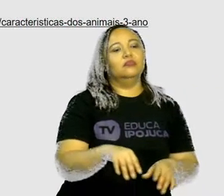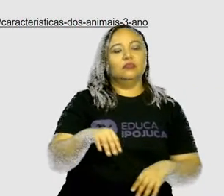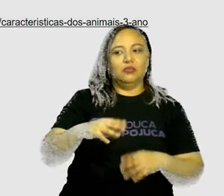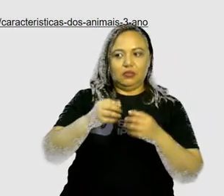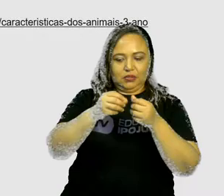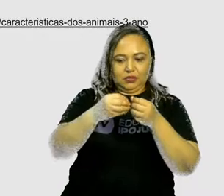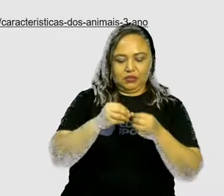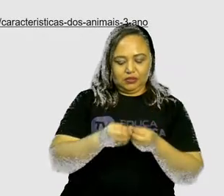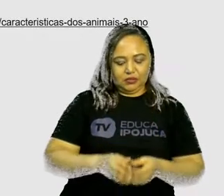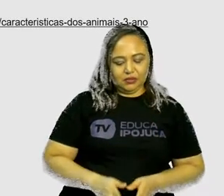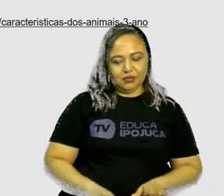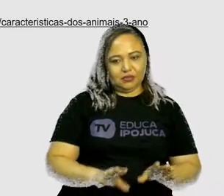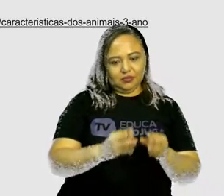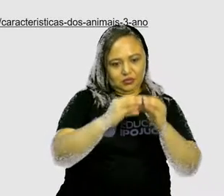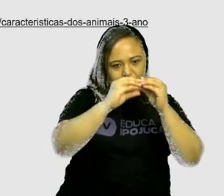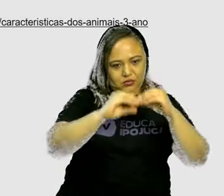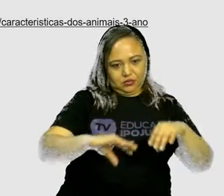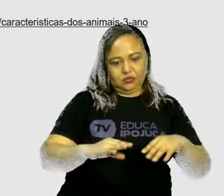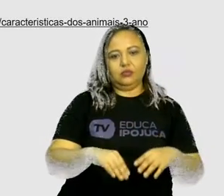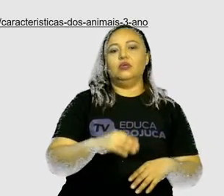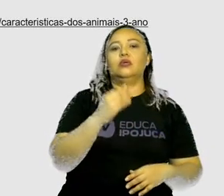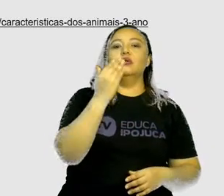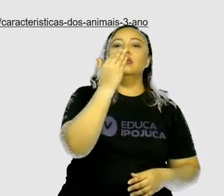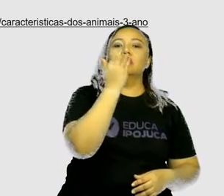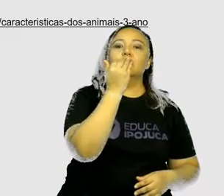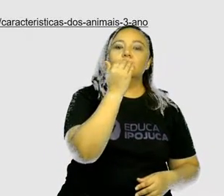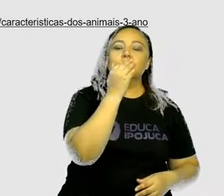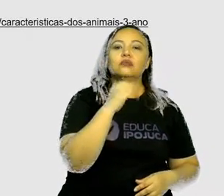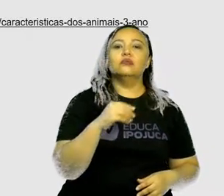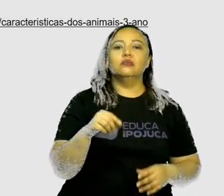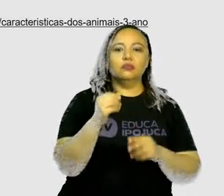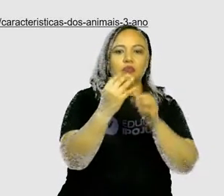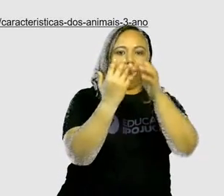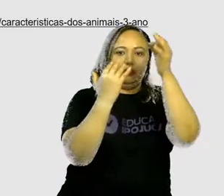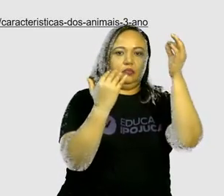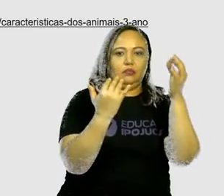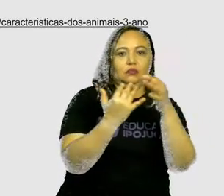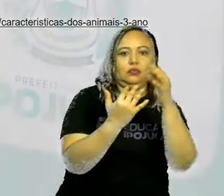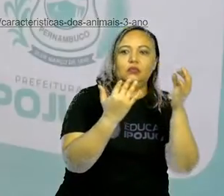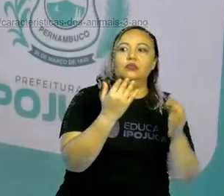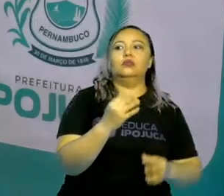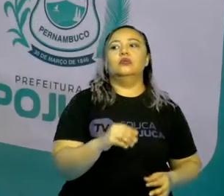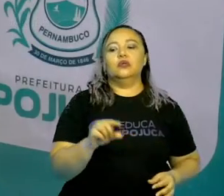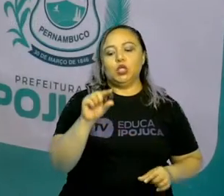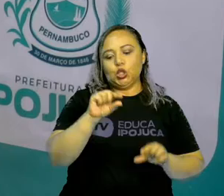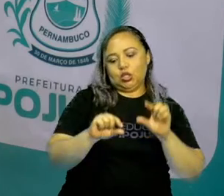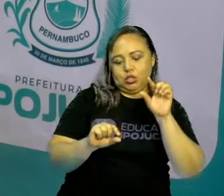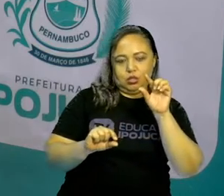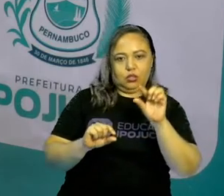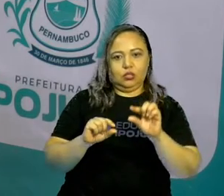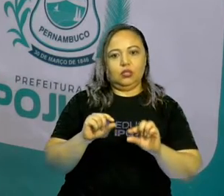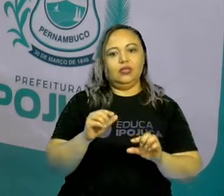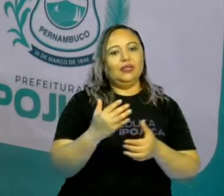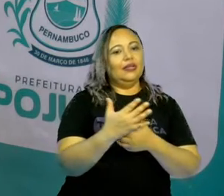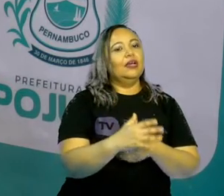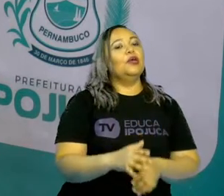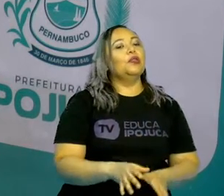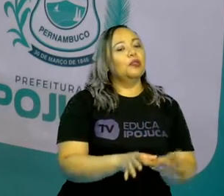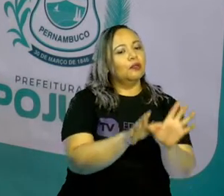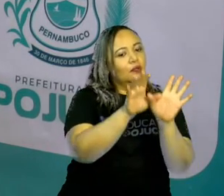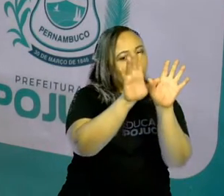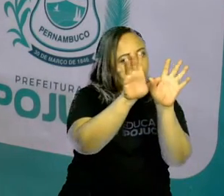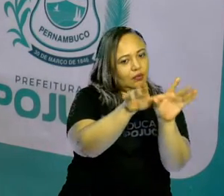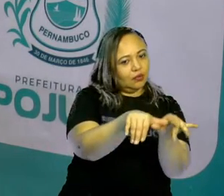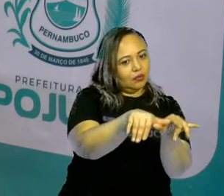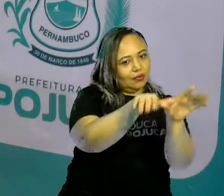de ovos e se alimentam de folhas, grãos, insetos, etc. As aves, elas são lindas e têm o